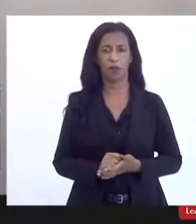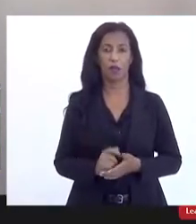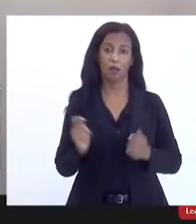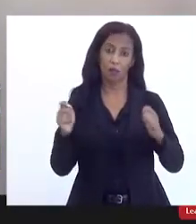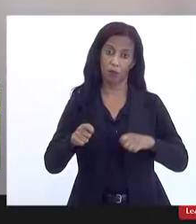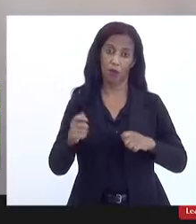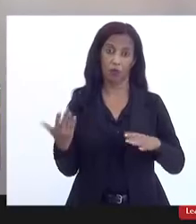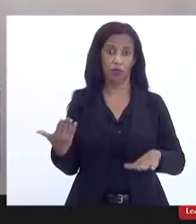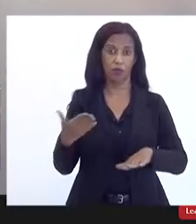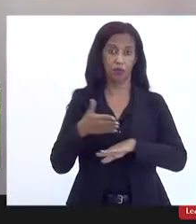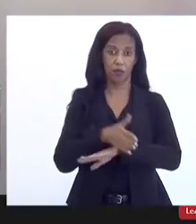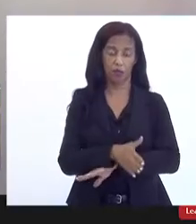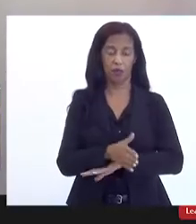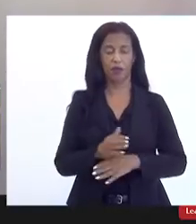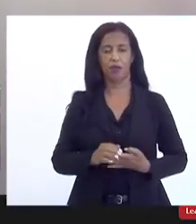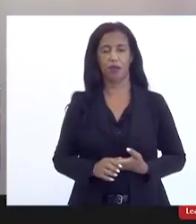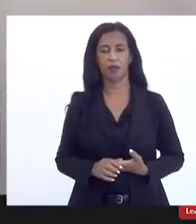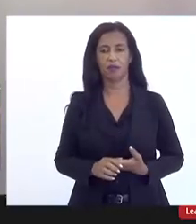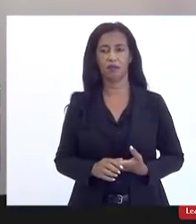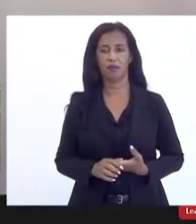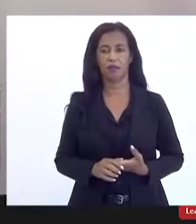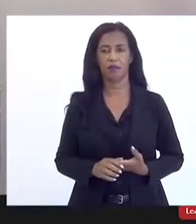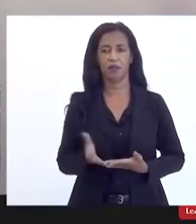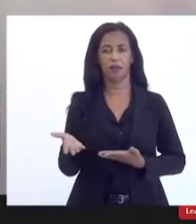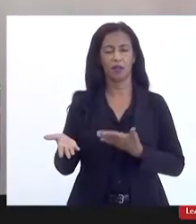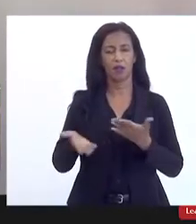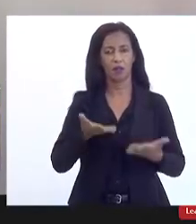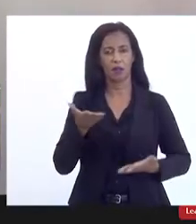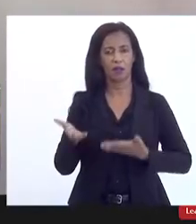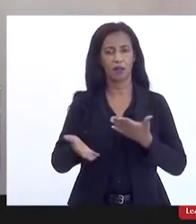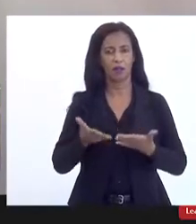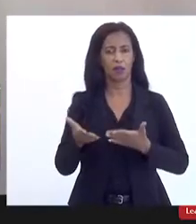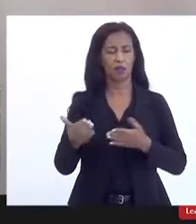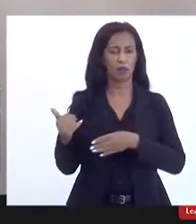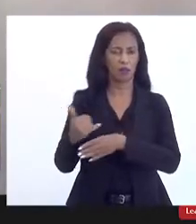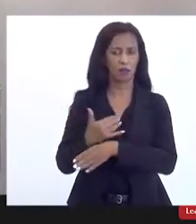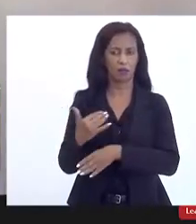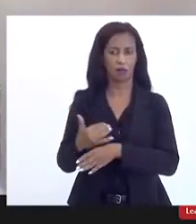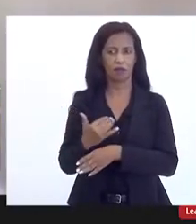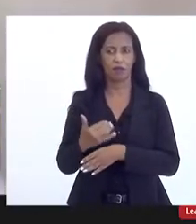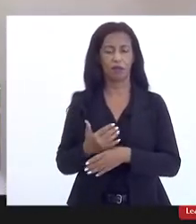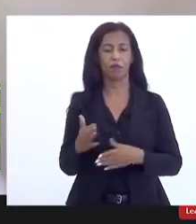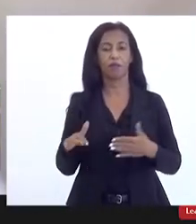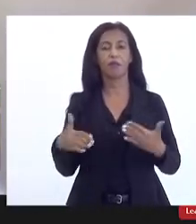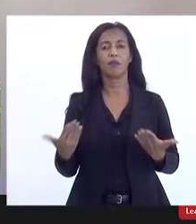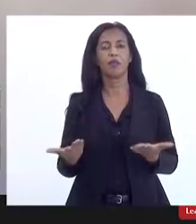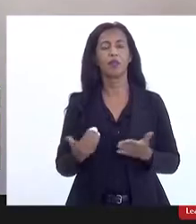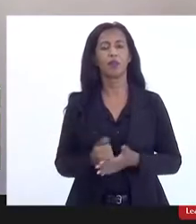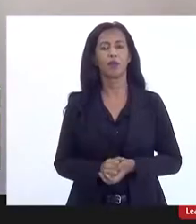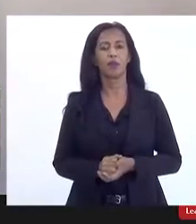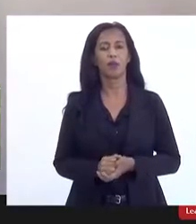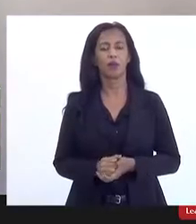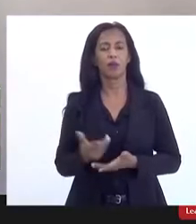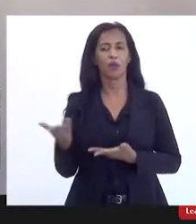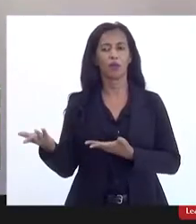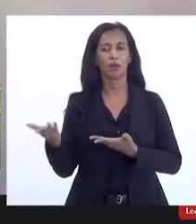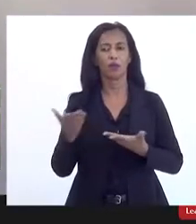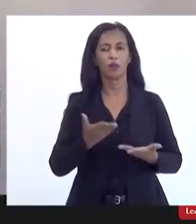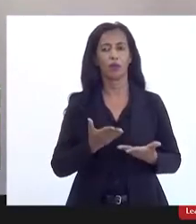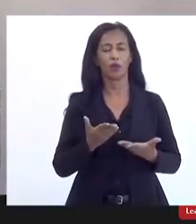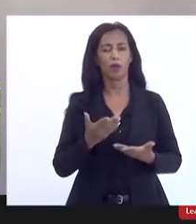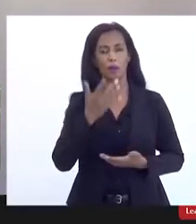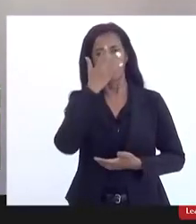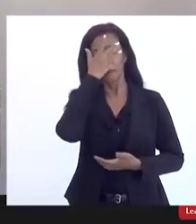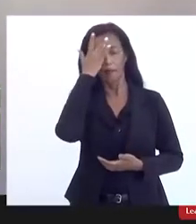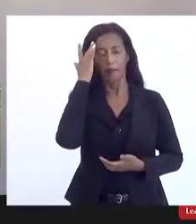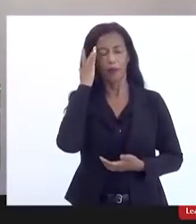possa entrar aqui no bloco que tratará da cidade de Valença então por hora eu vou chamar um morador